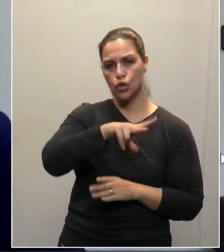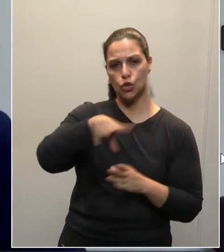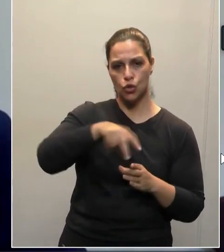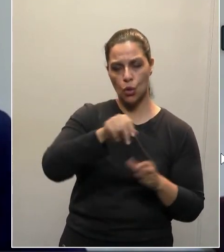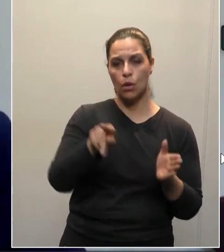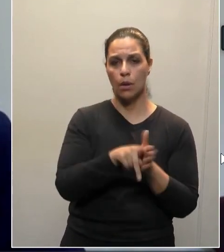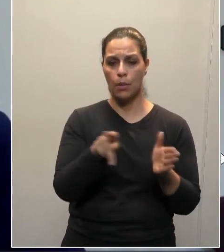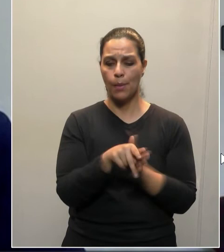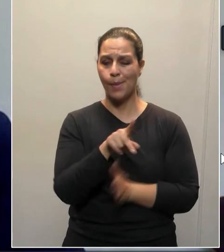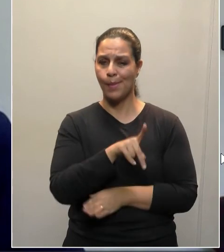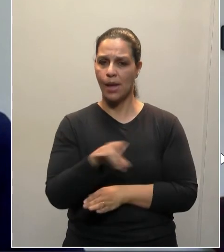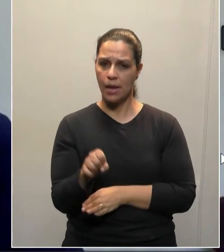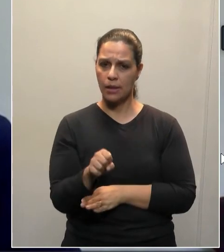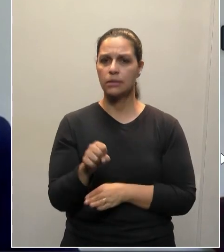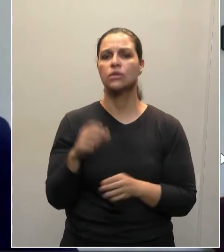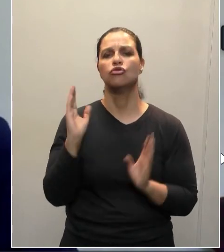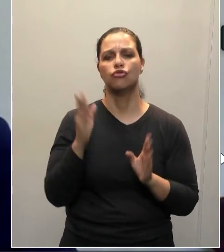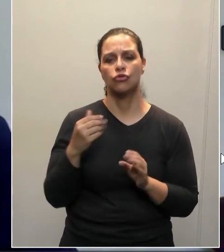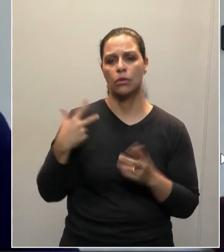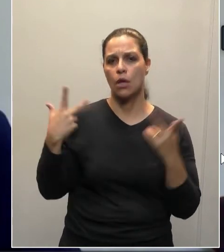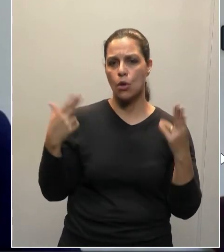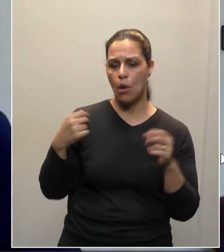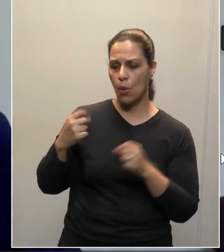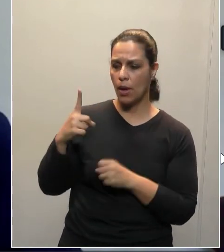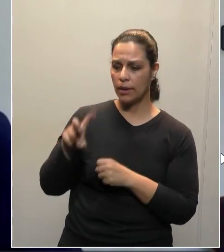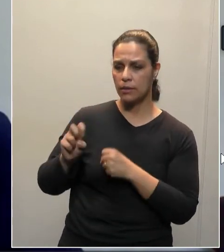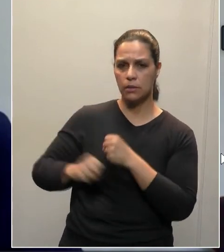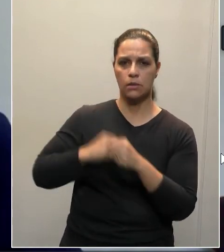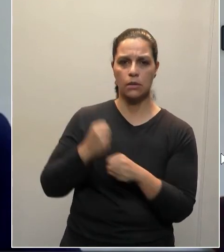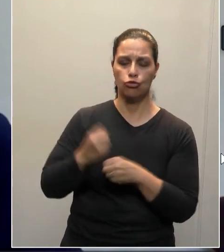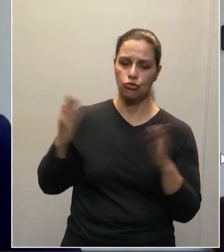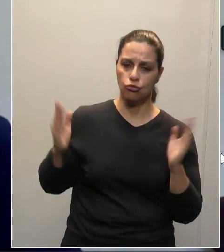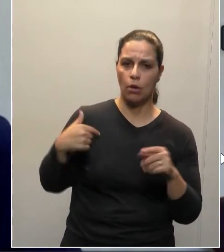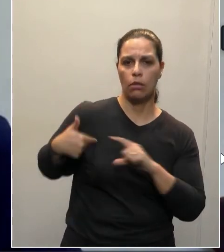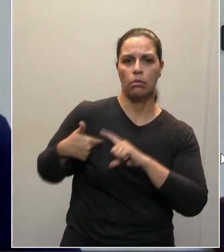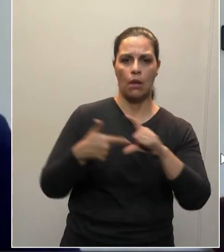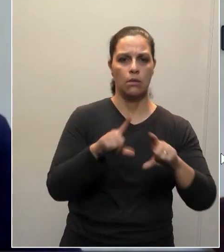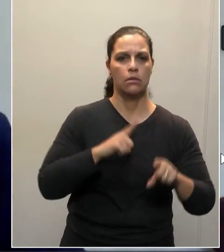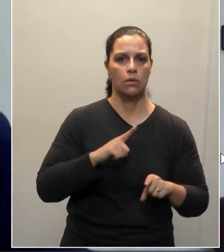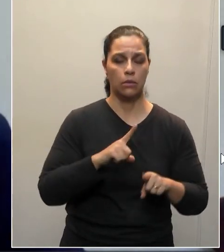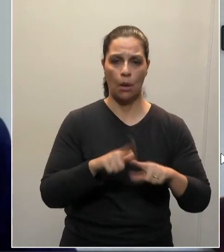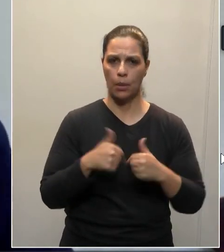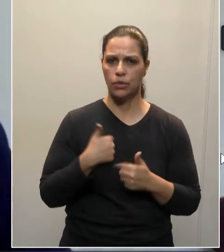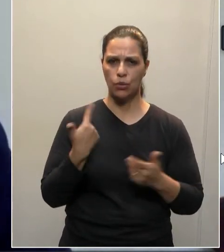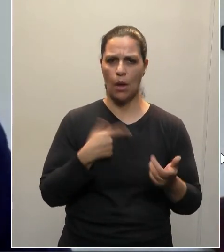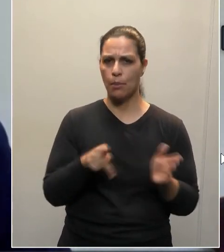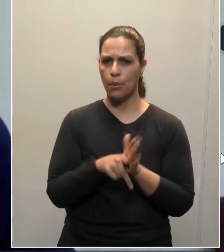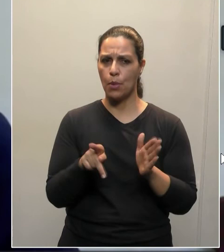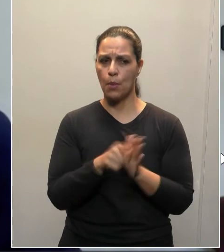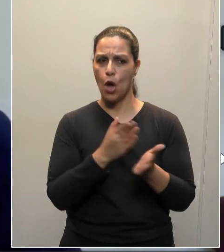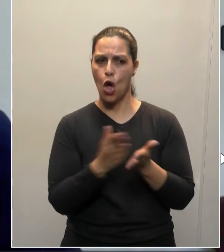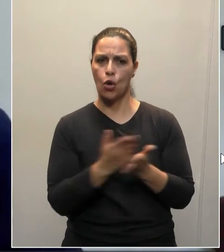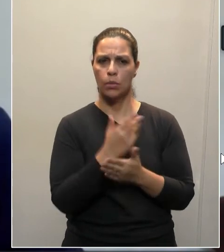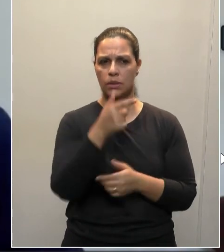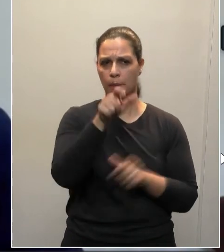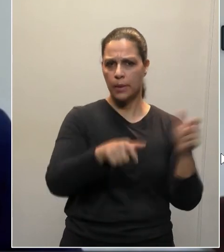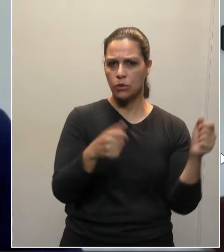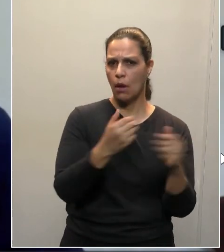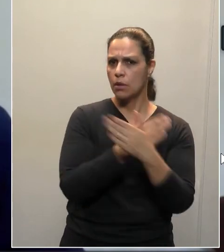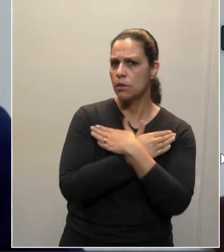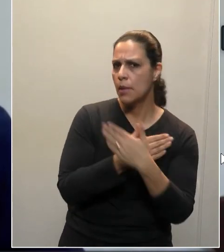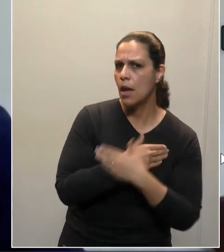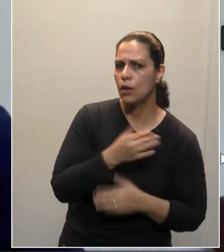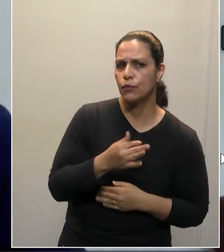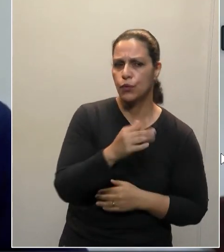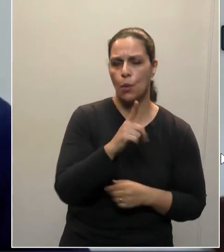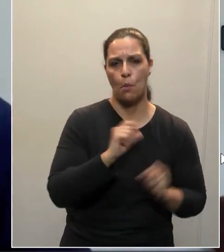simplificada, como já vem sendo feita há 15 anos. Portanto, não ameaçando o emprego, o trabalho de nenhum professor